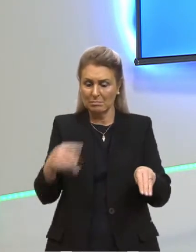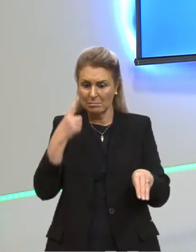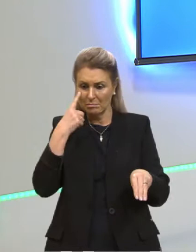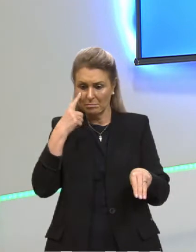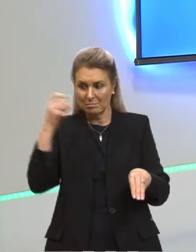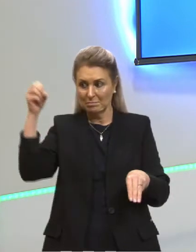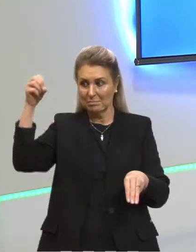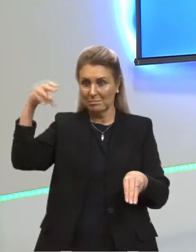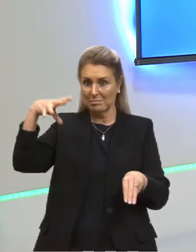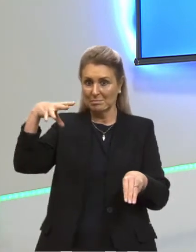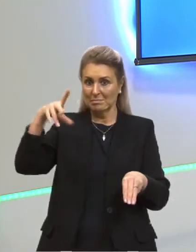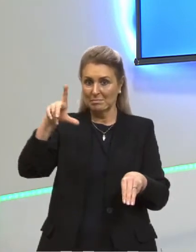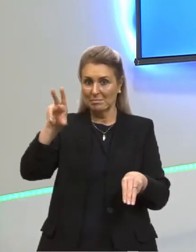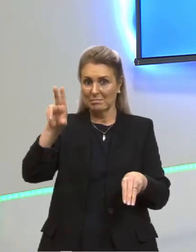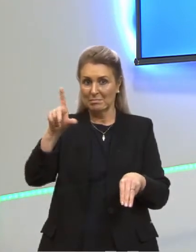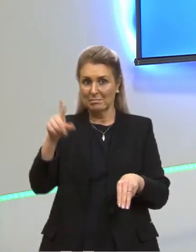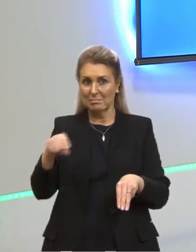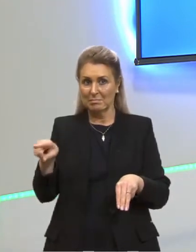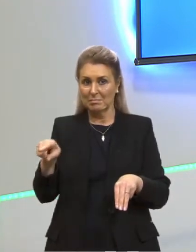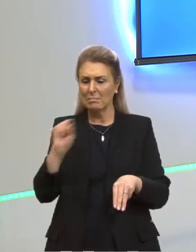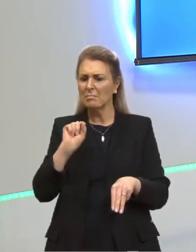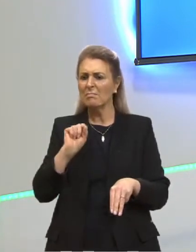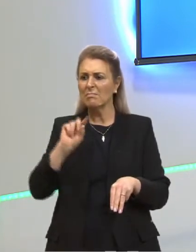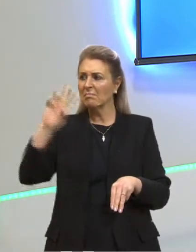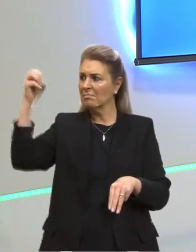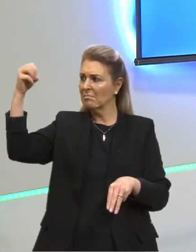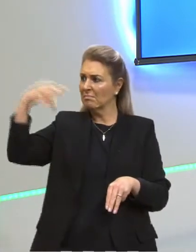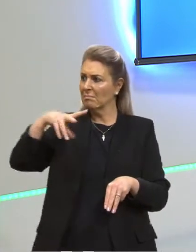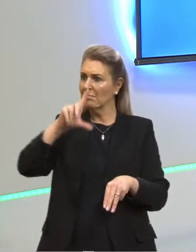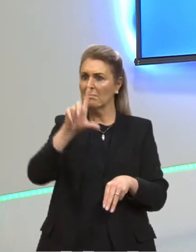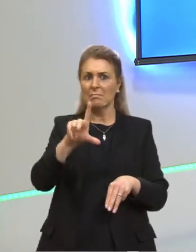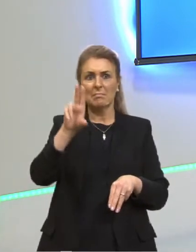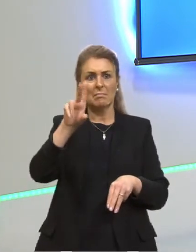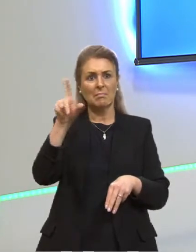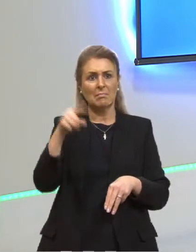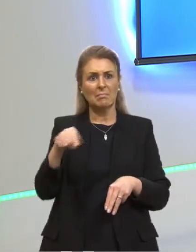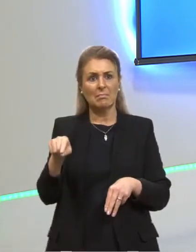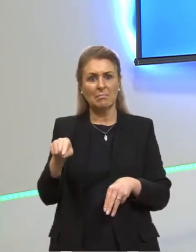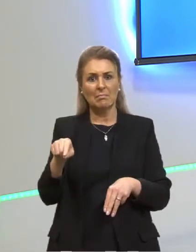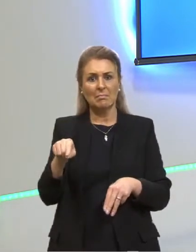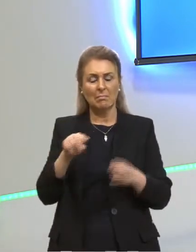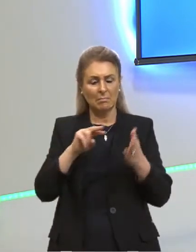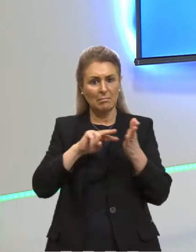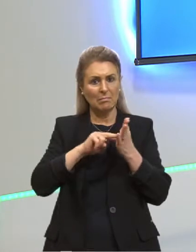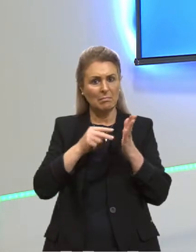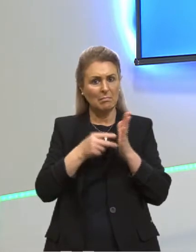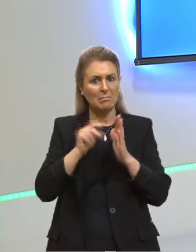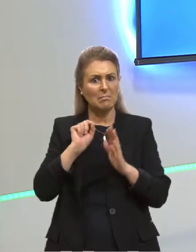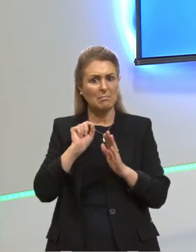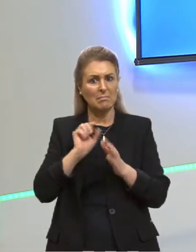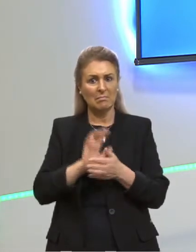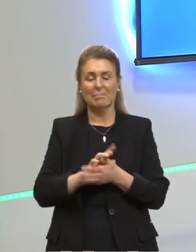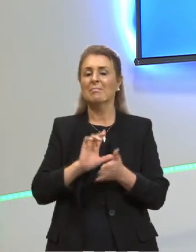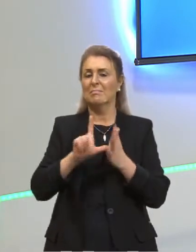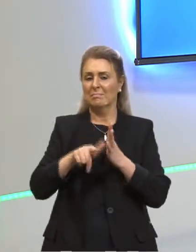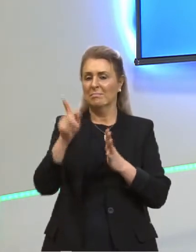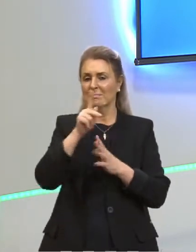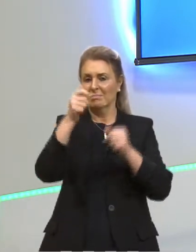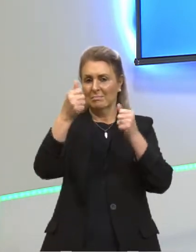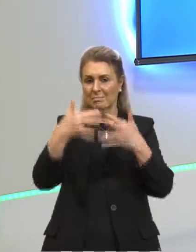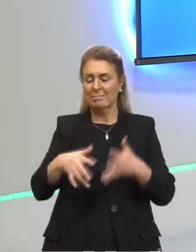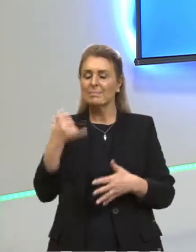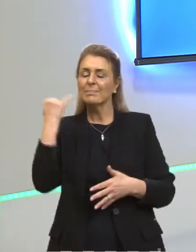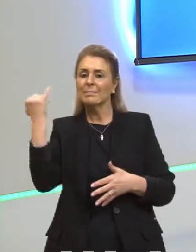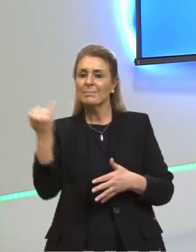chama de luz. E o que é a luz? O que é a luz? A gente já vai falar sobre isso. Mas é importante que